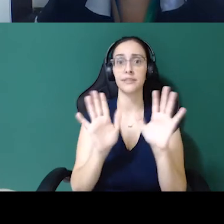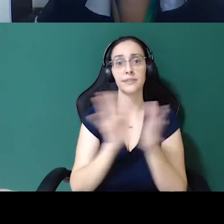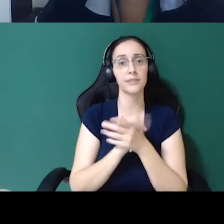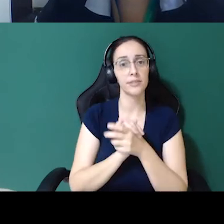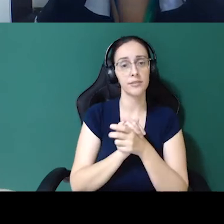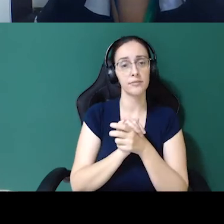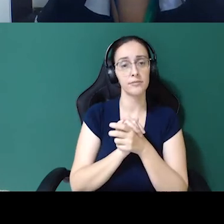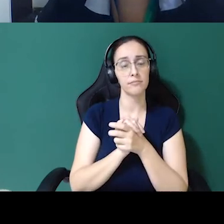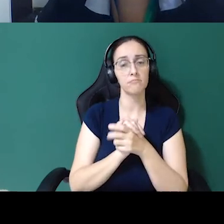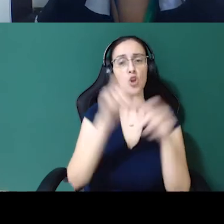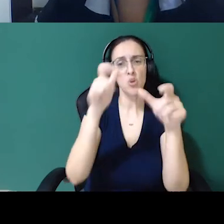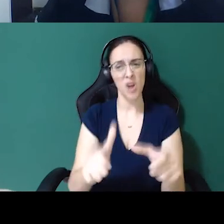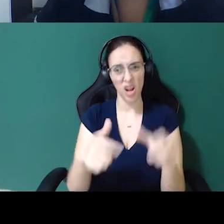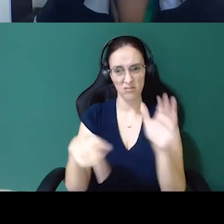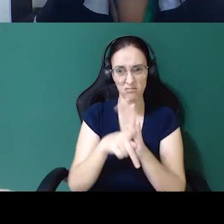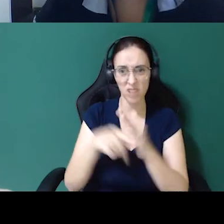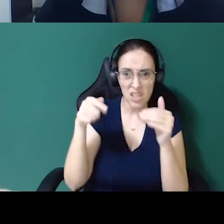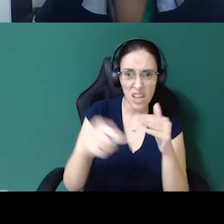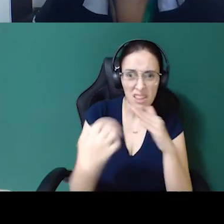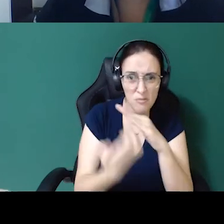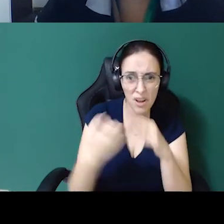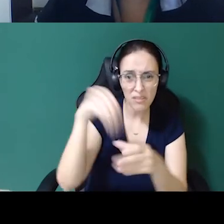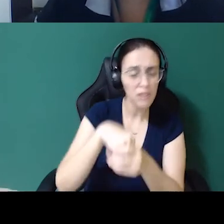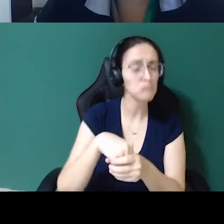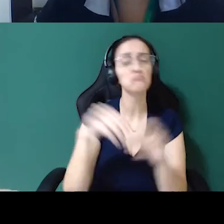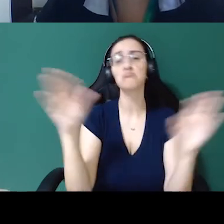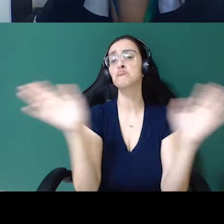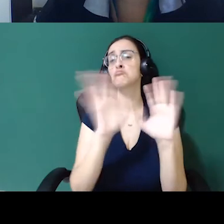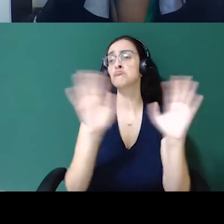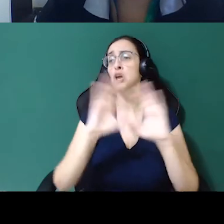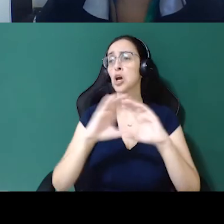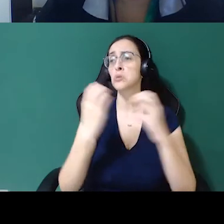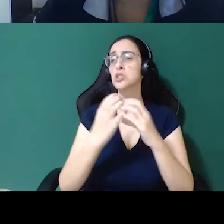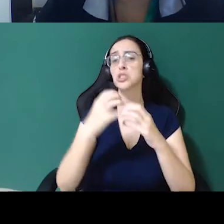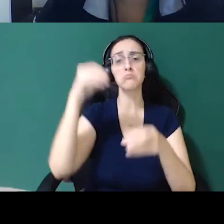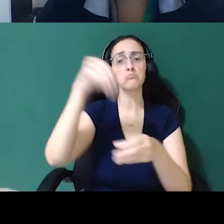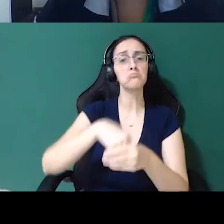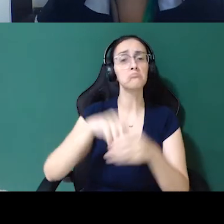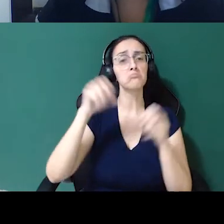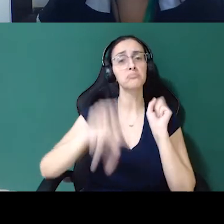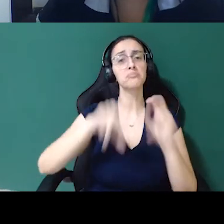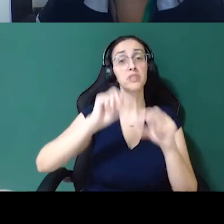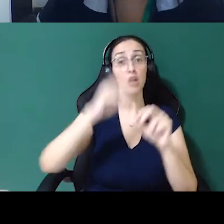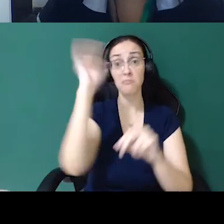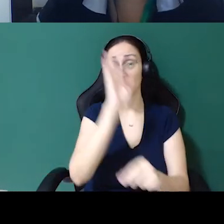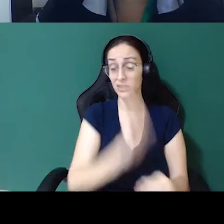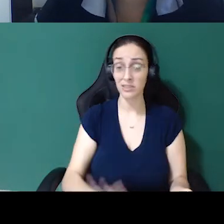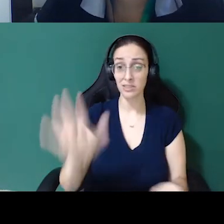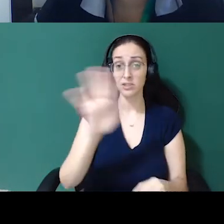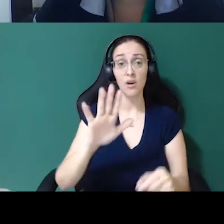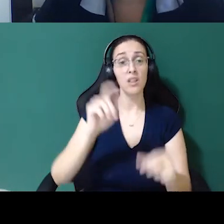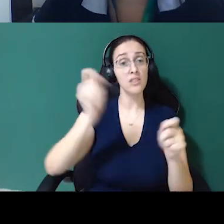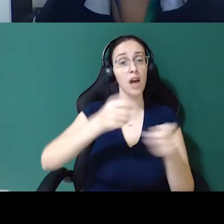do local, mas, então, por que não entrar em comunidades a nível Brasil? Por que não fazer um